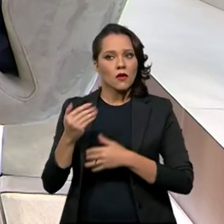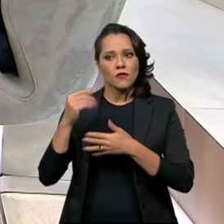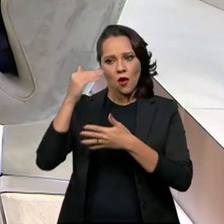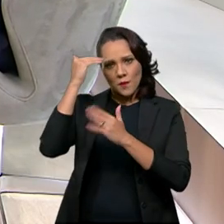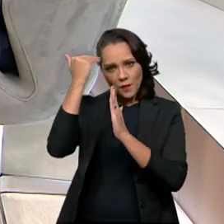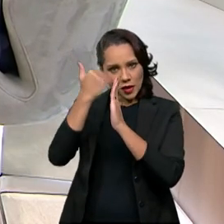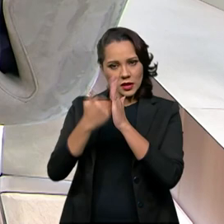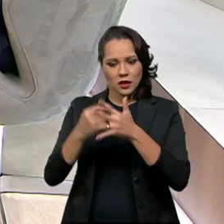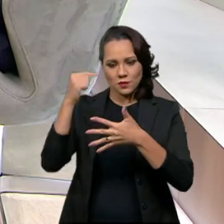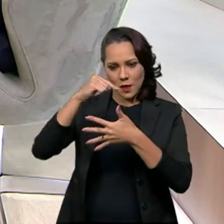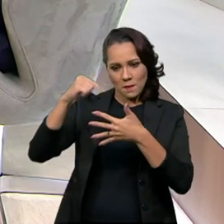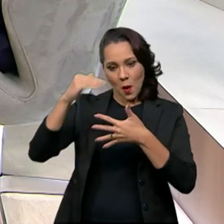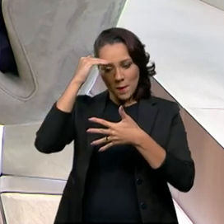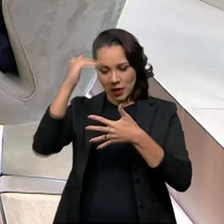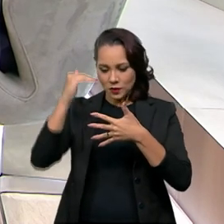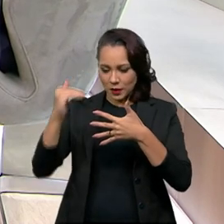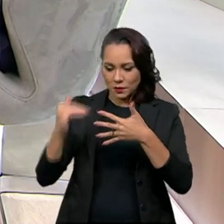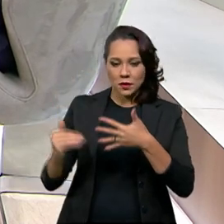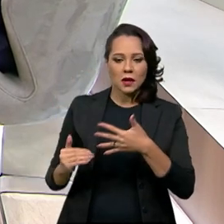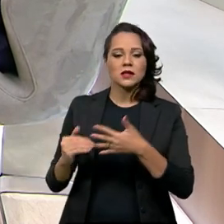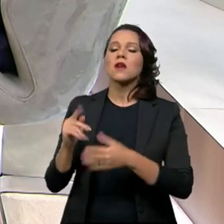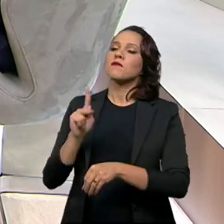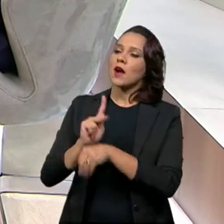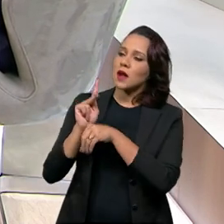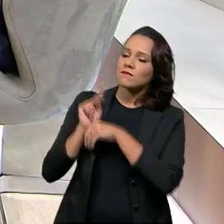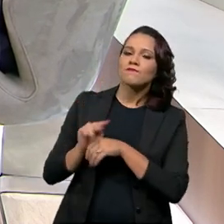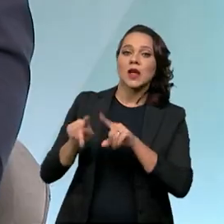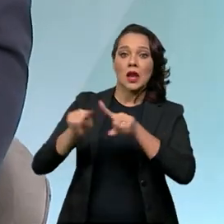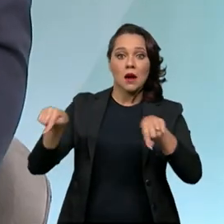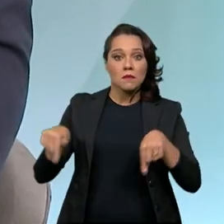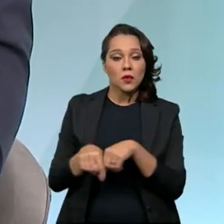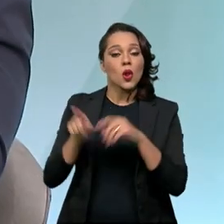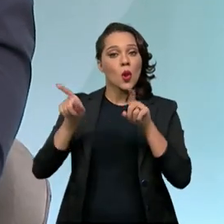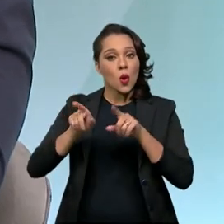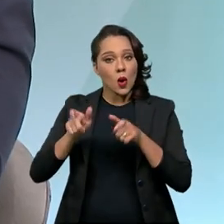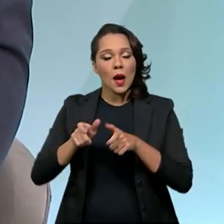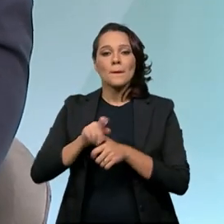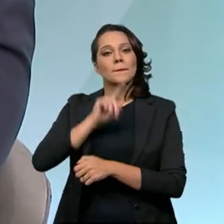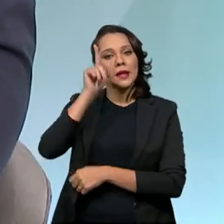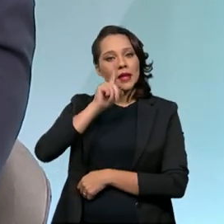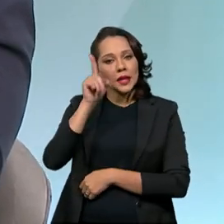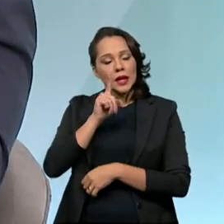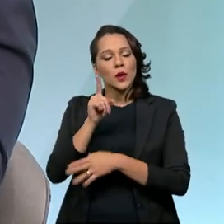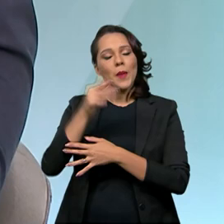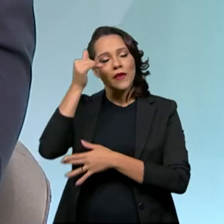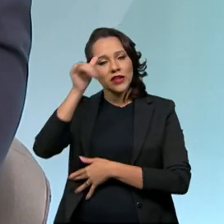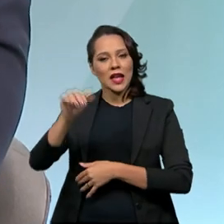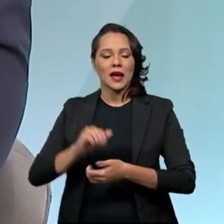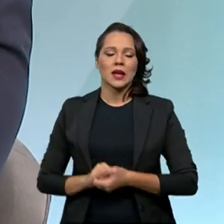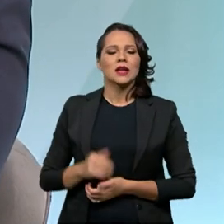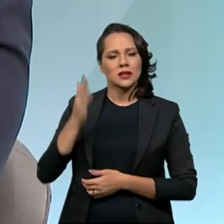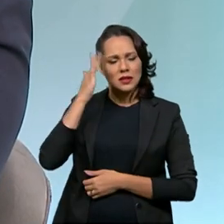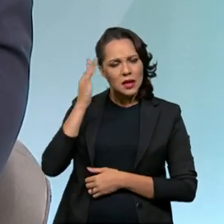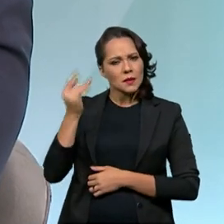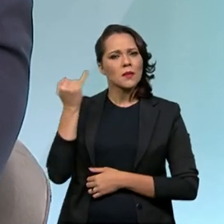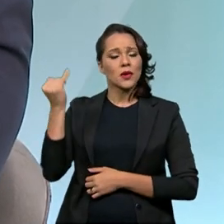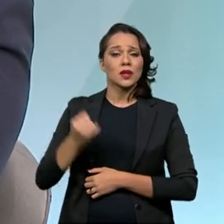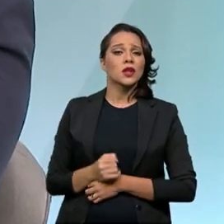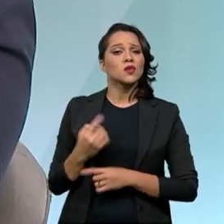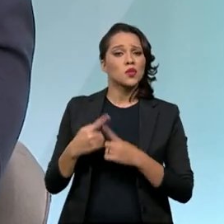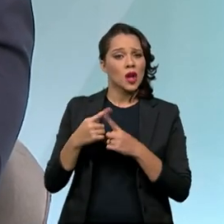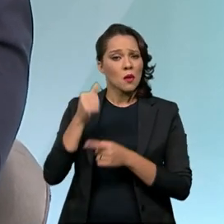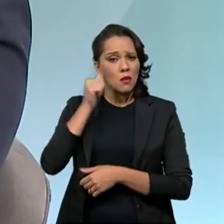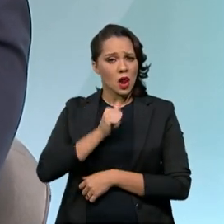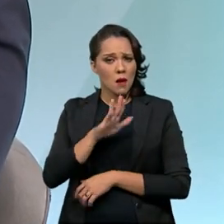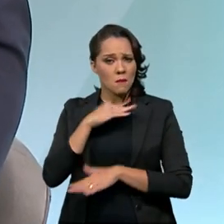seguindo esses indicadores, nós vamos financiar agora ambulatórios de alto risco. Então, a gente sabe que isso é importante. As causas de morte no Brasil hoje,